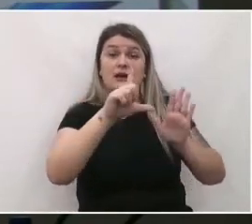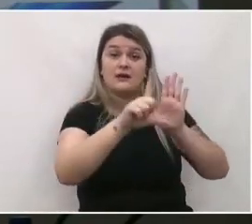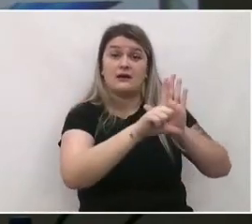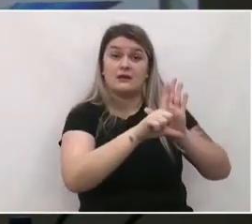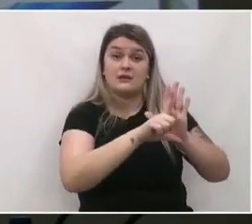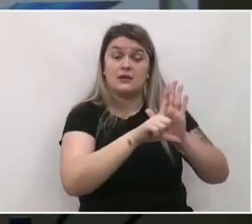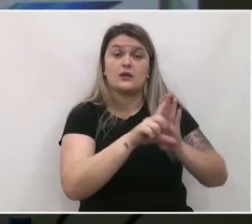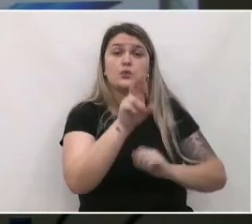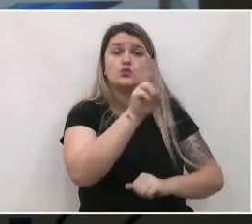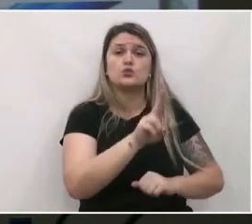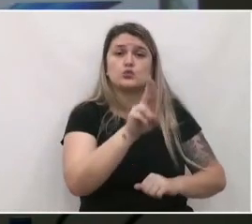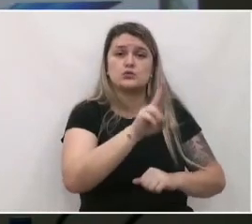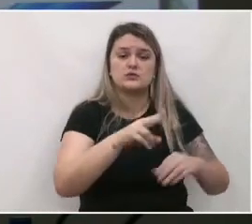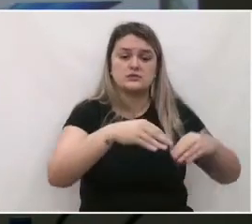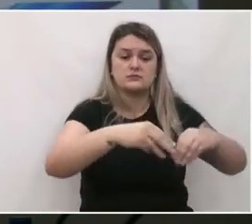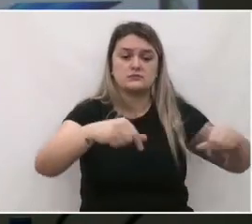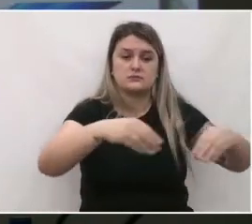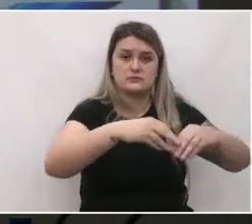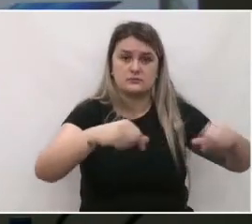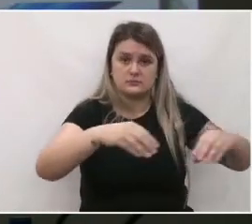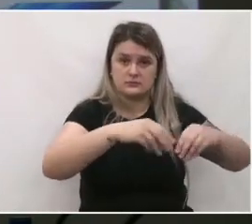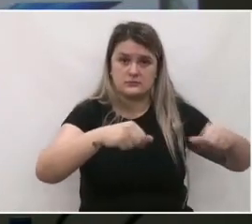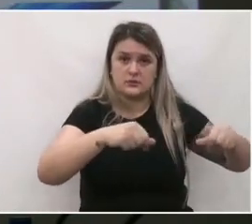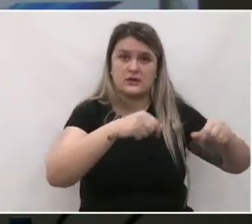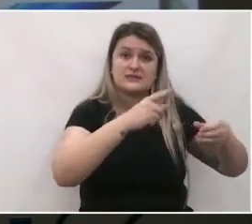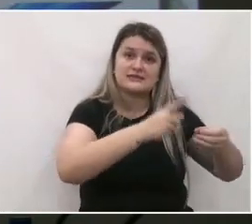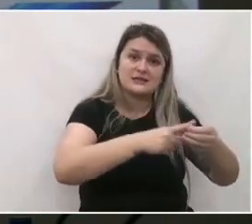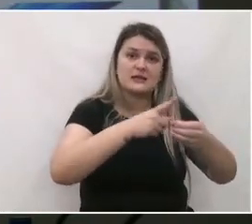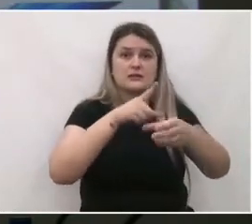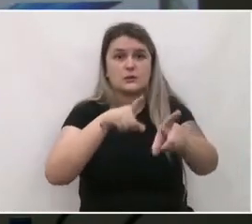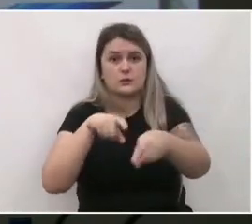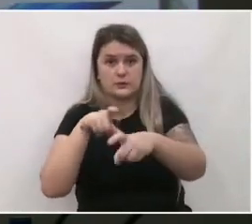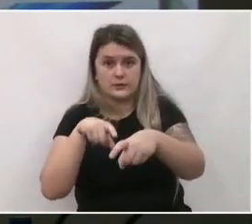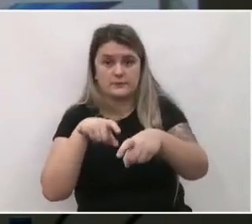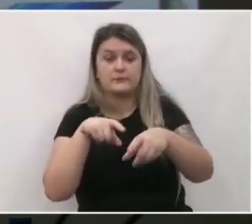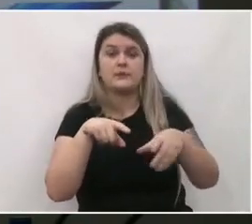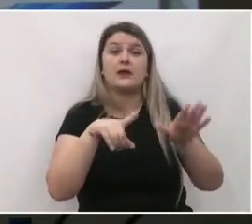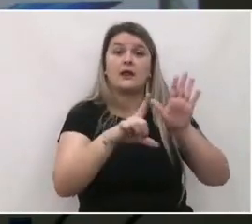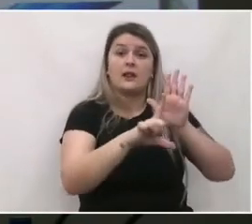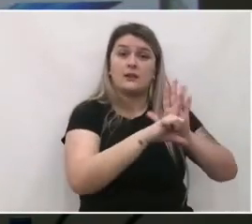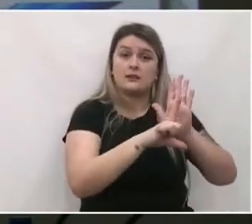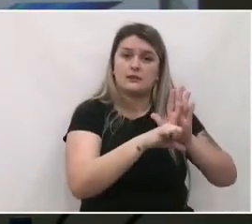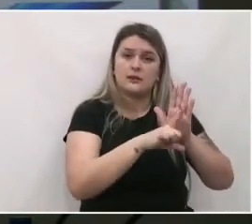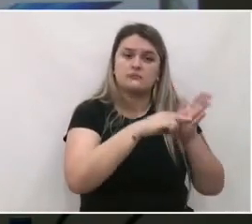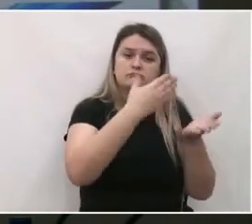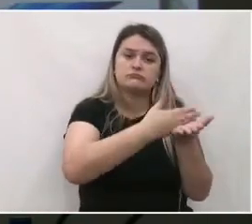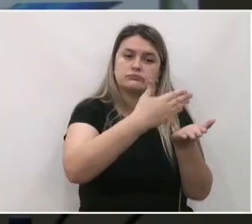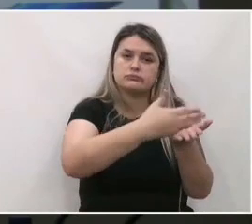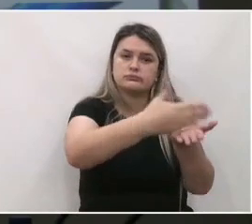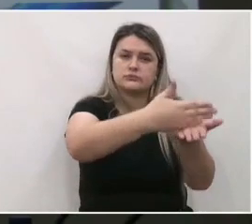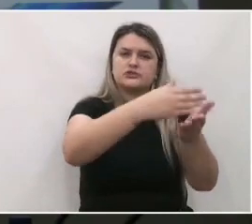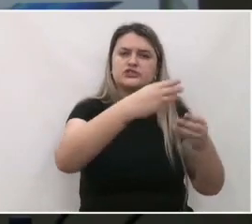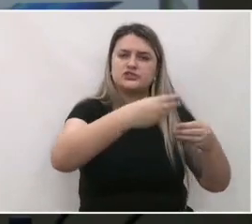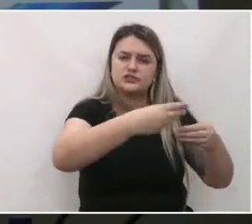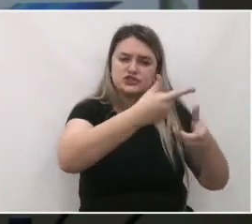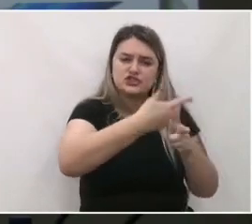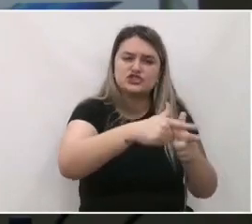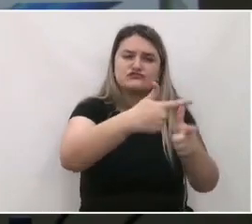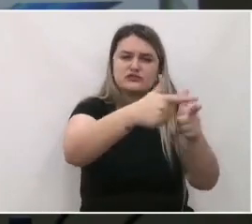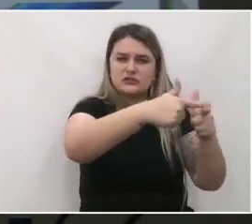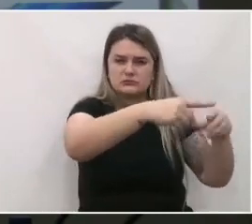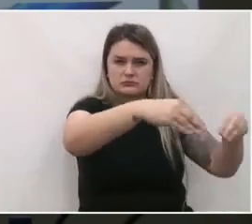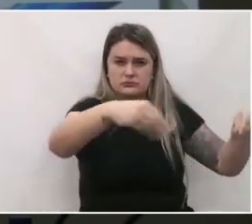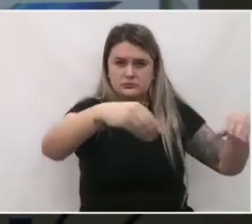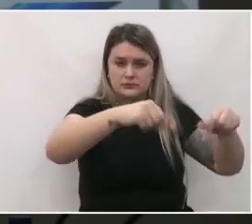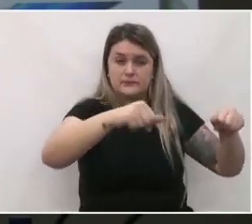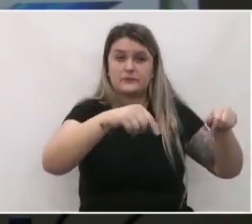da lei do uso e ocupação do solo urbano e rural, a minuta da lei do parcelamento do solo urbano, a